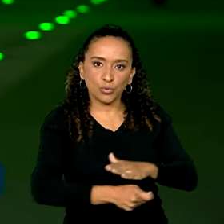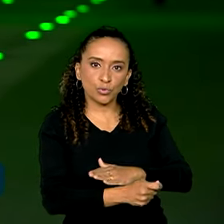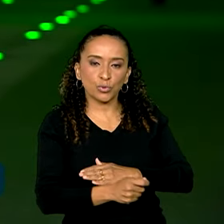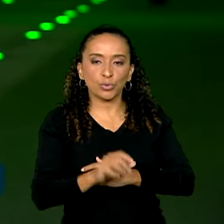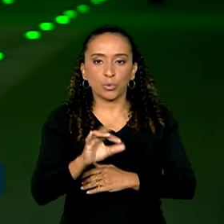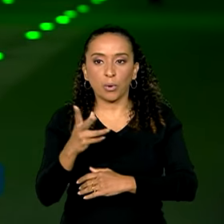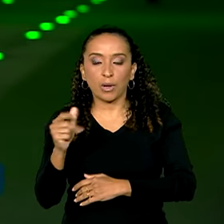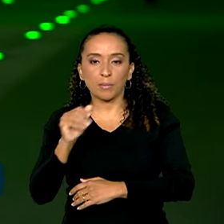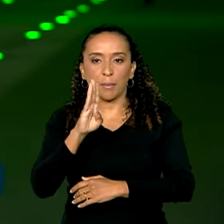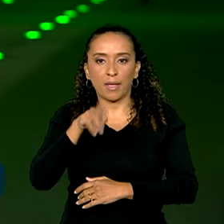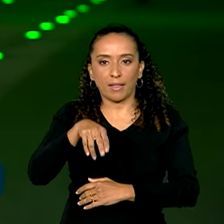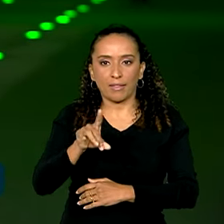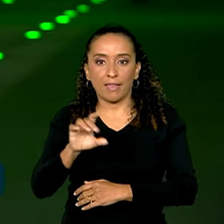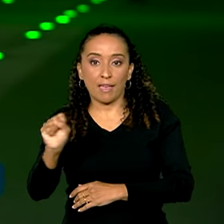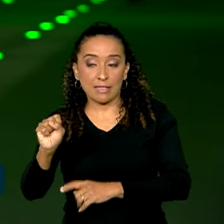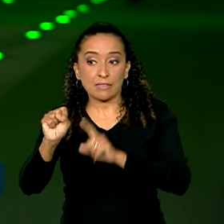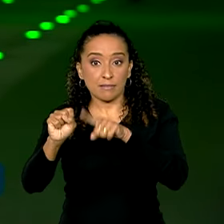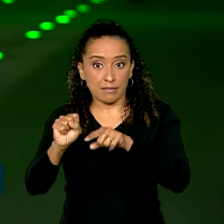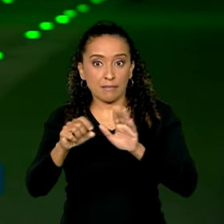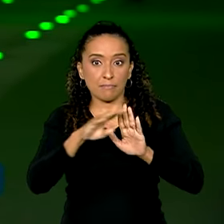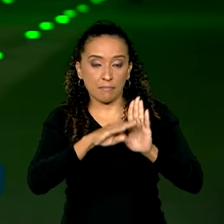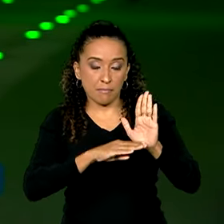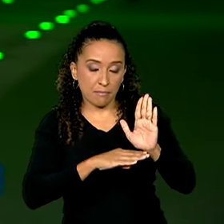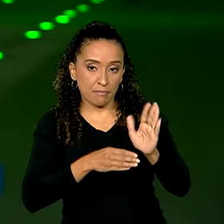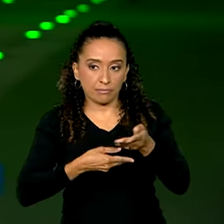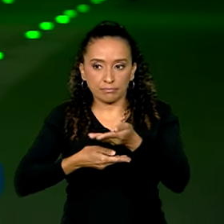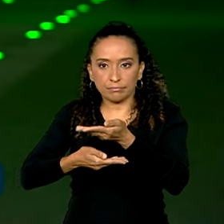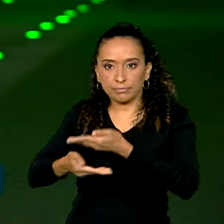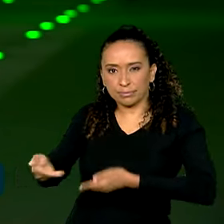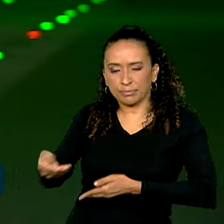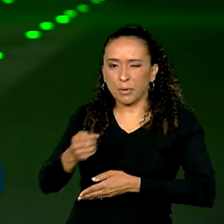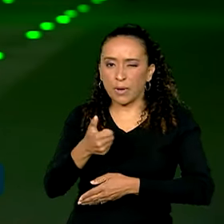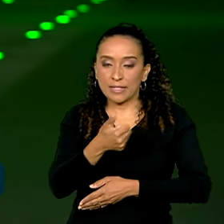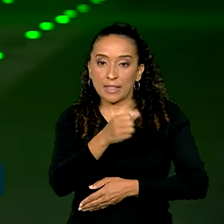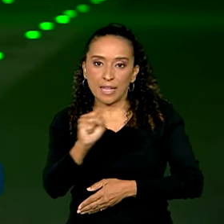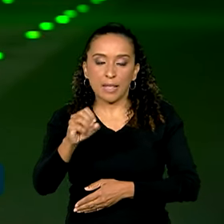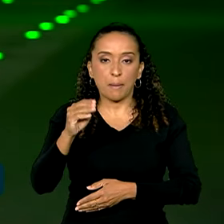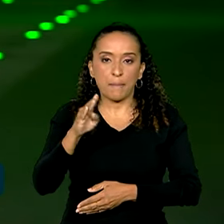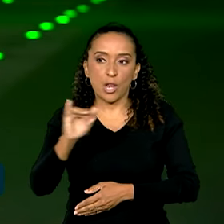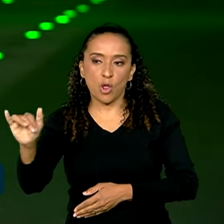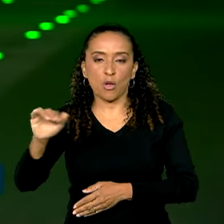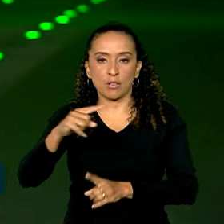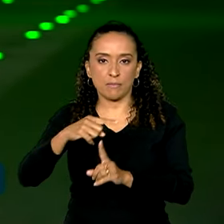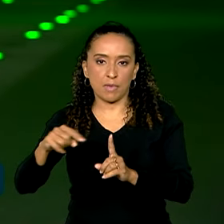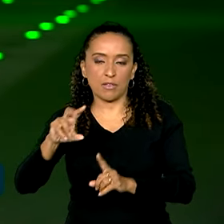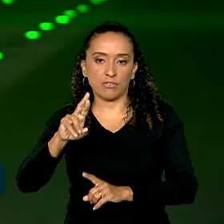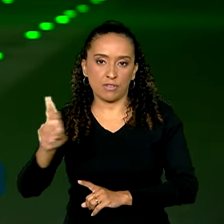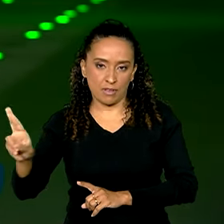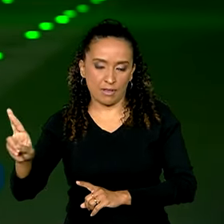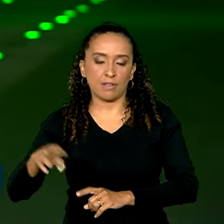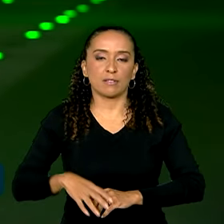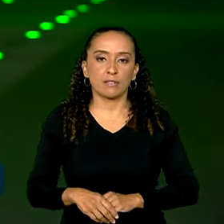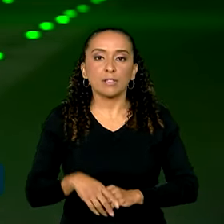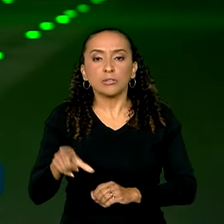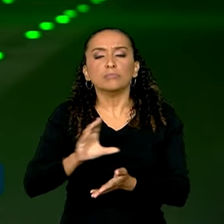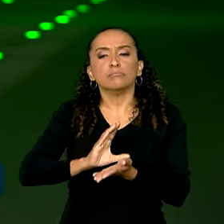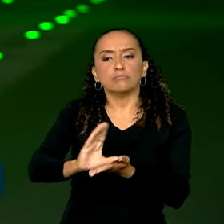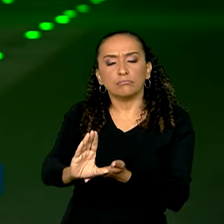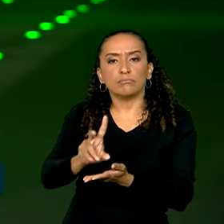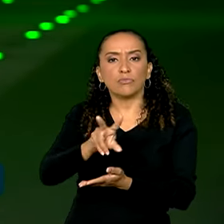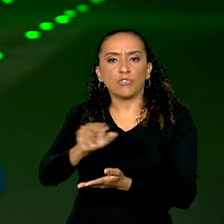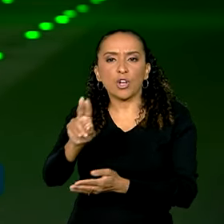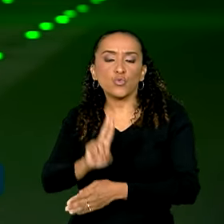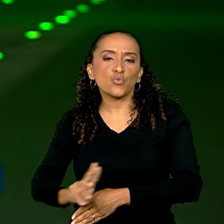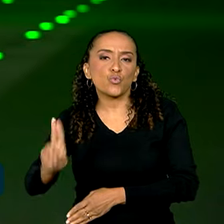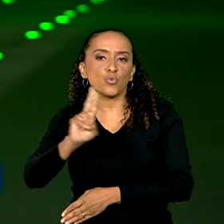BNDES. E nele é prevista a transferência de quase 10 bilhões e meio de reais. E esses recursos devem ser